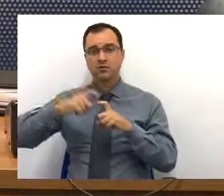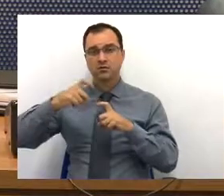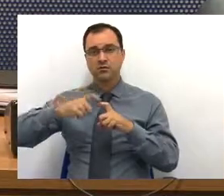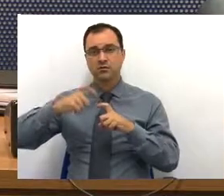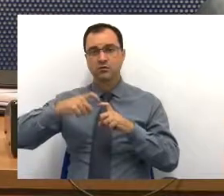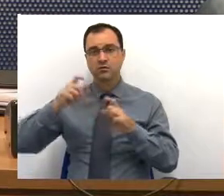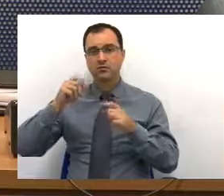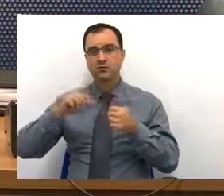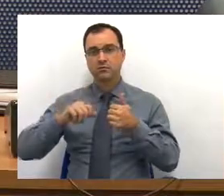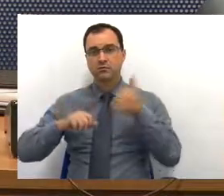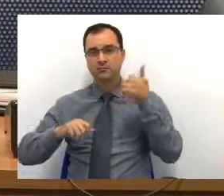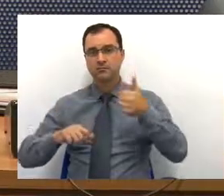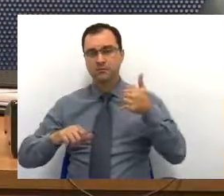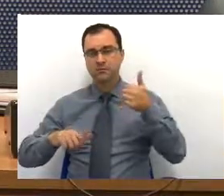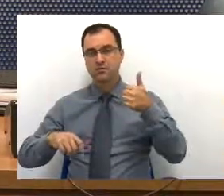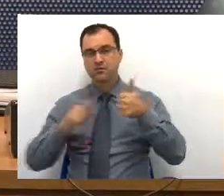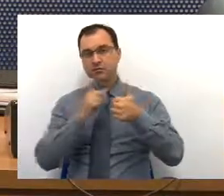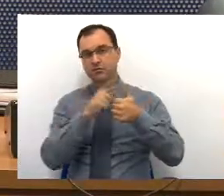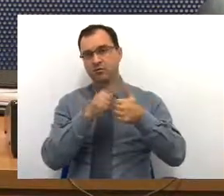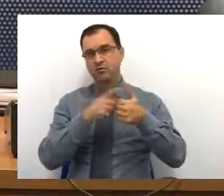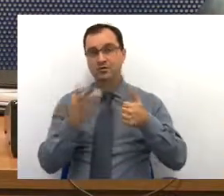primeiro, nós queremos